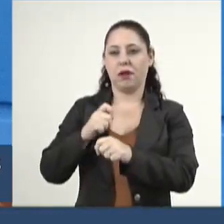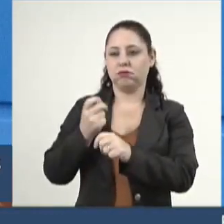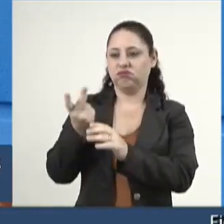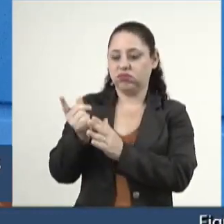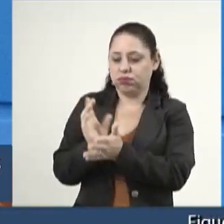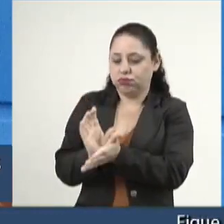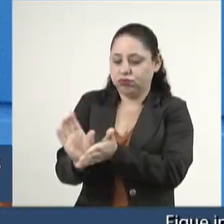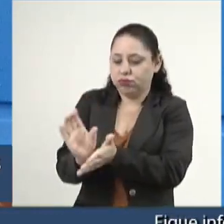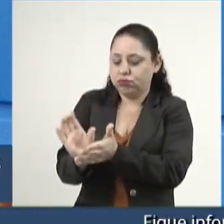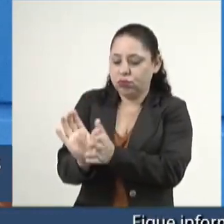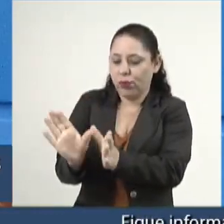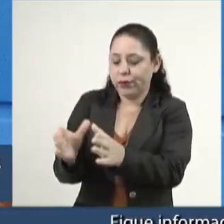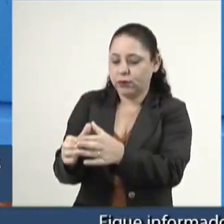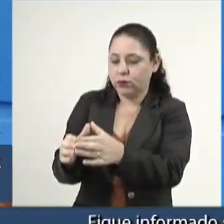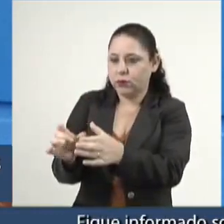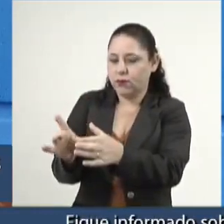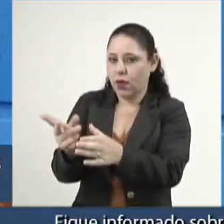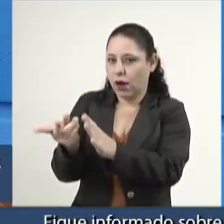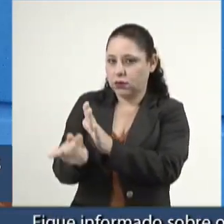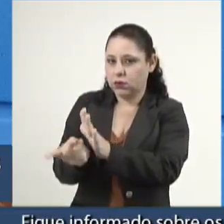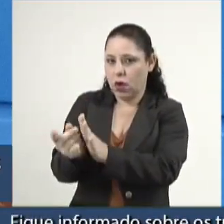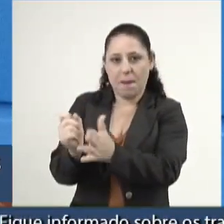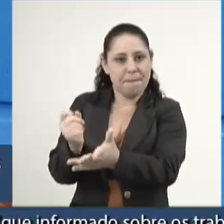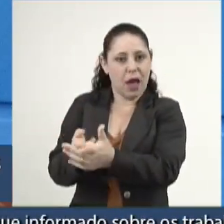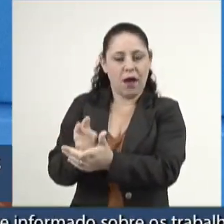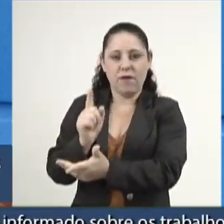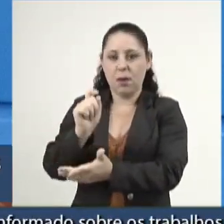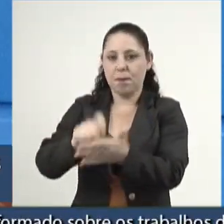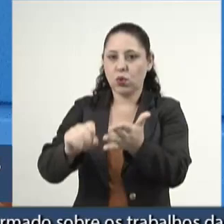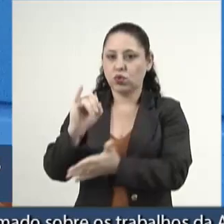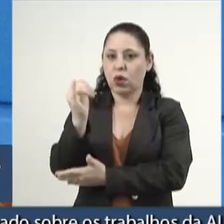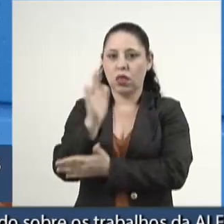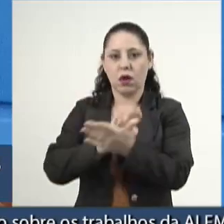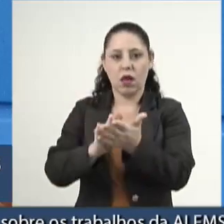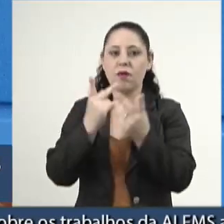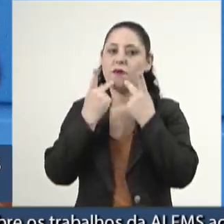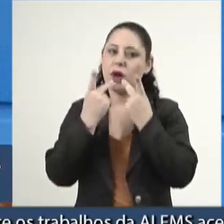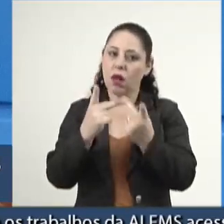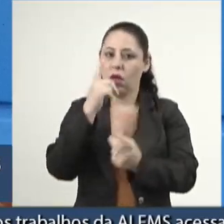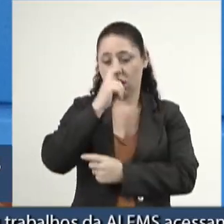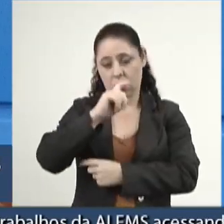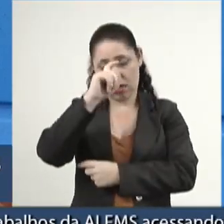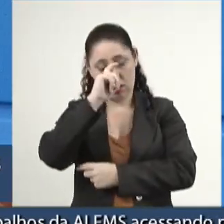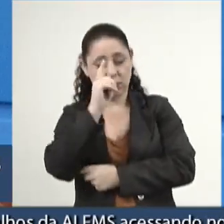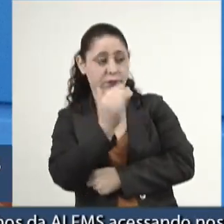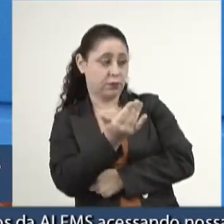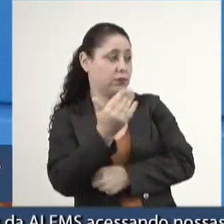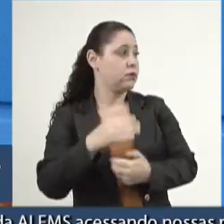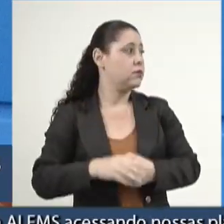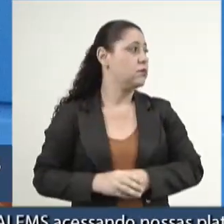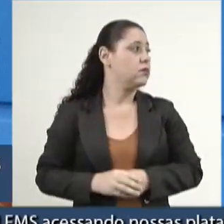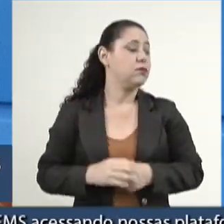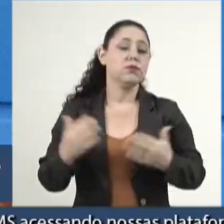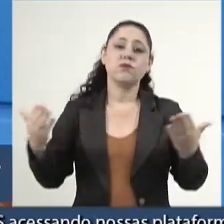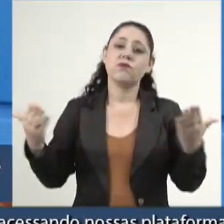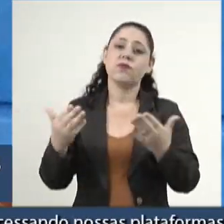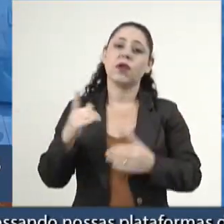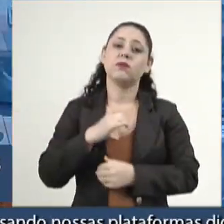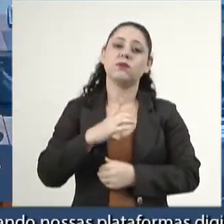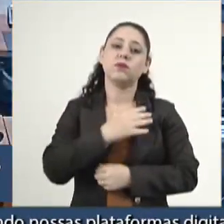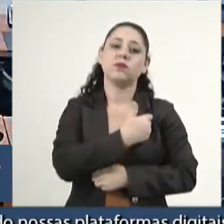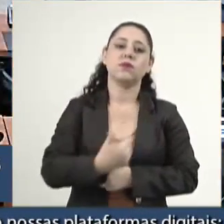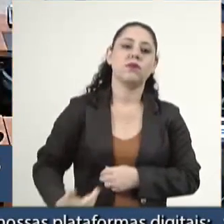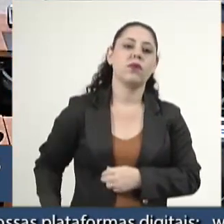meia dúzia, que ganhava dinheiro sem pagar imposto, como disse aqui o deputado Zeca, e agora temos um